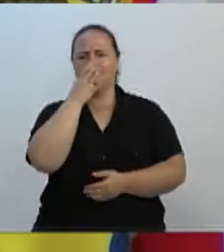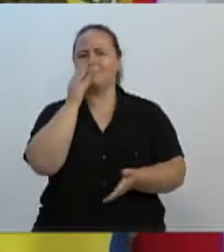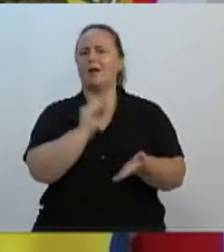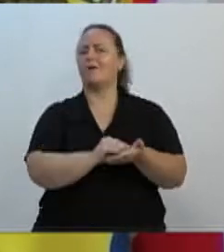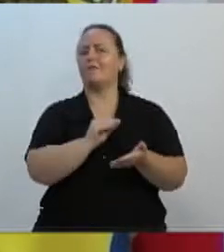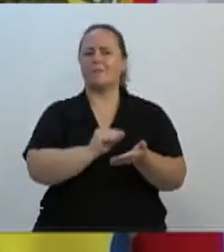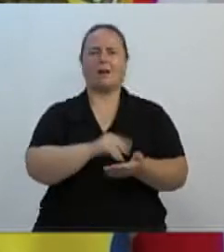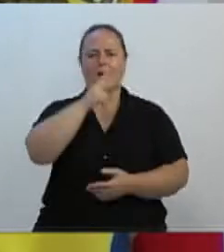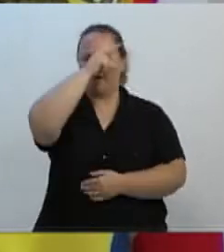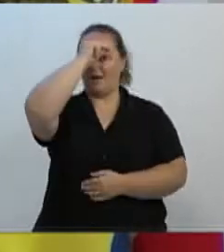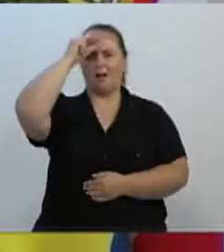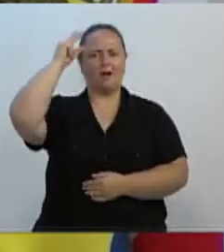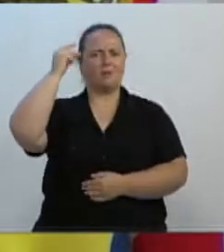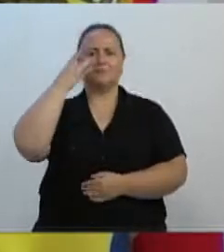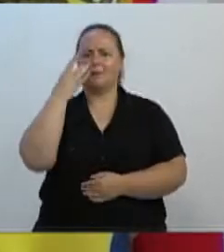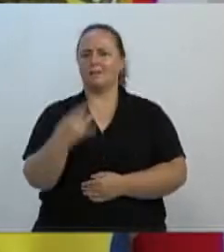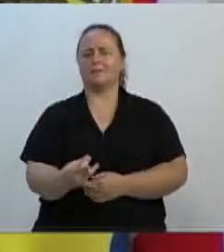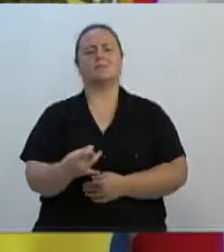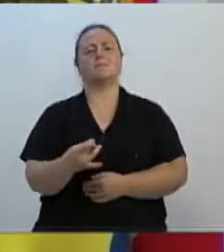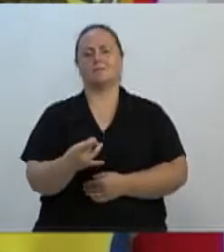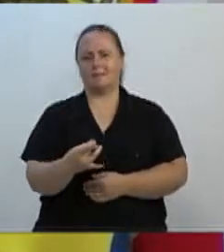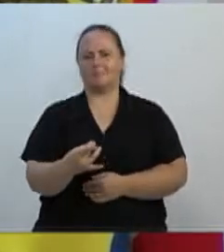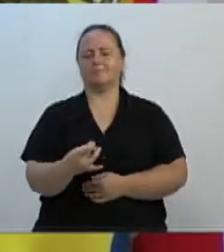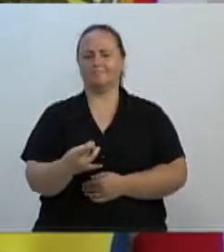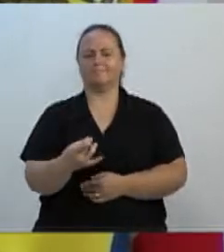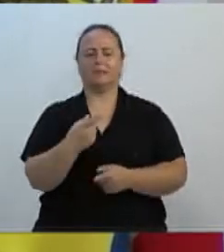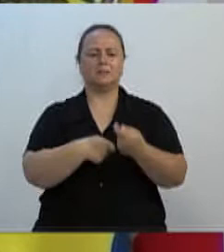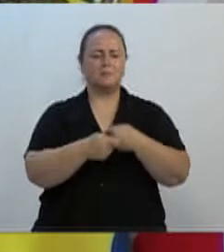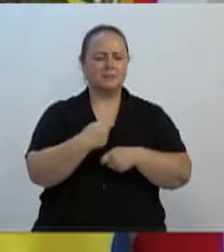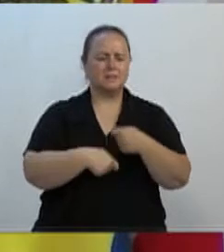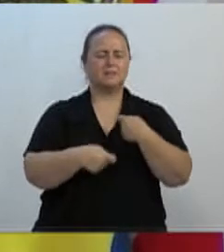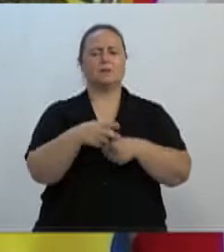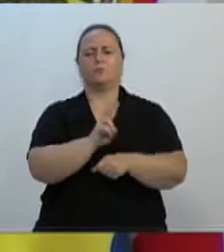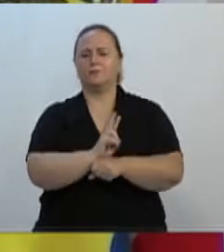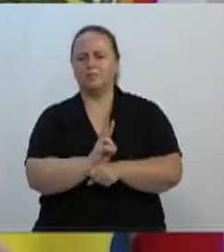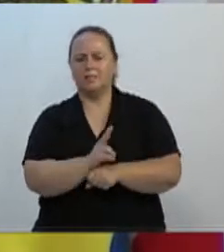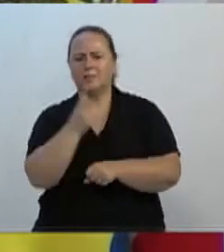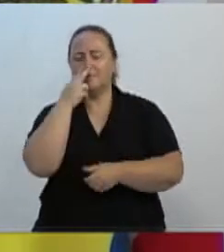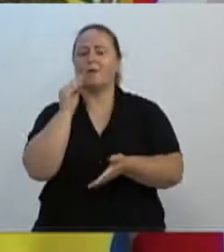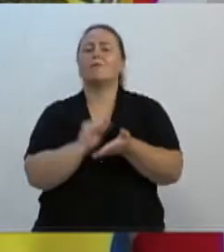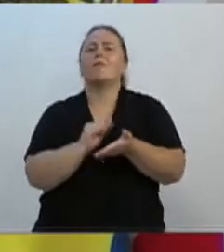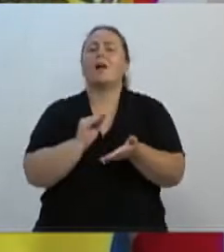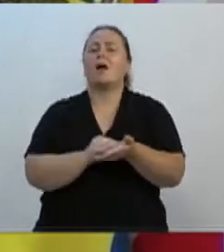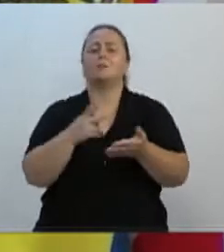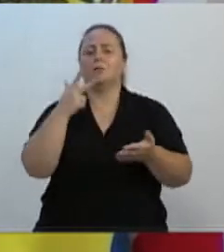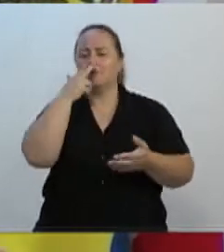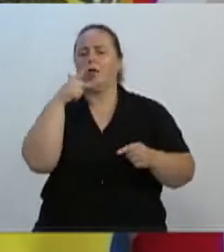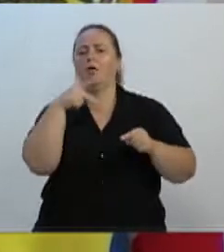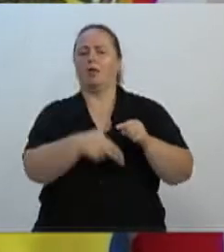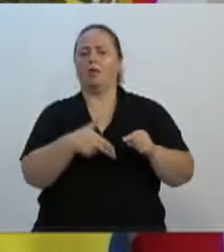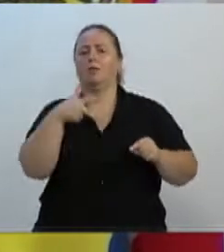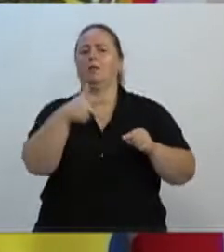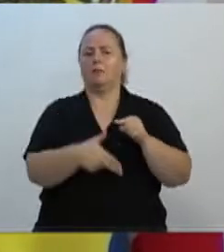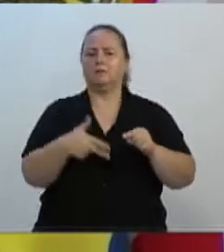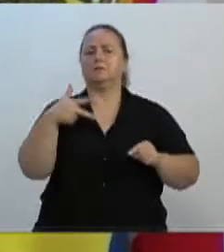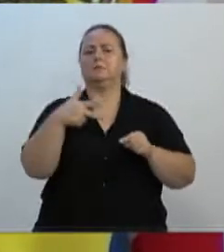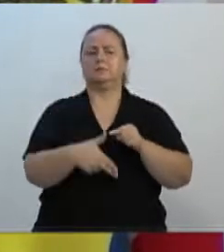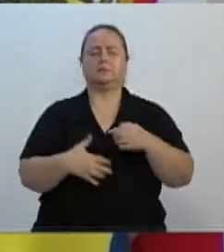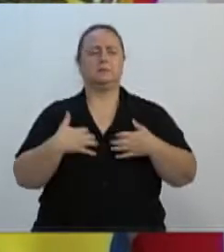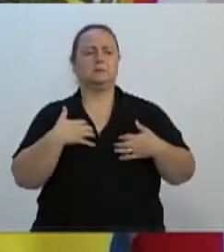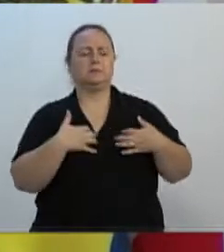Executivo diante dos seus procedimentos administrativos e de fiscalização, que tem cerceado o direito dos